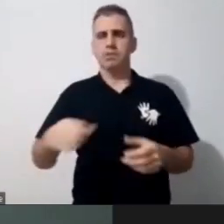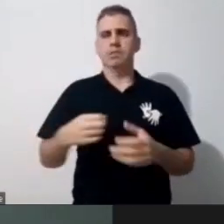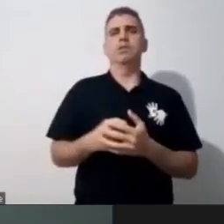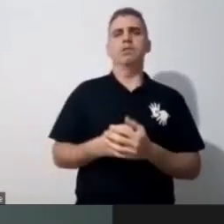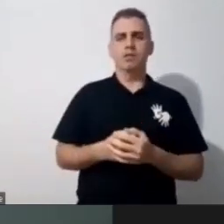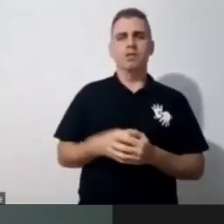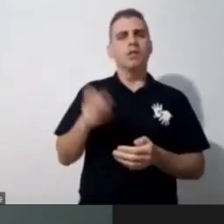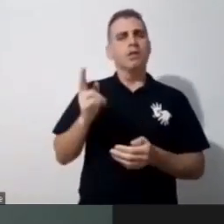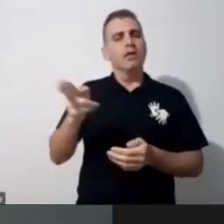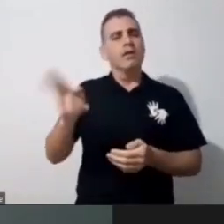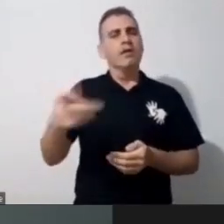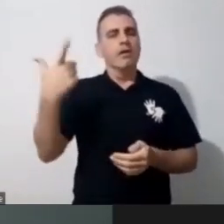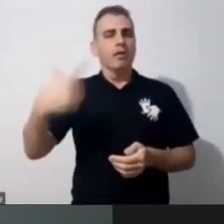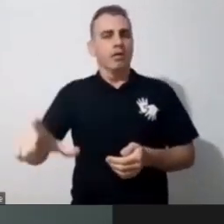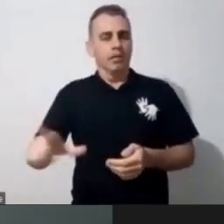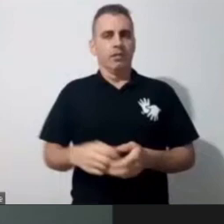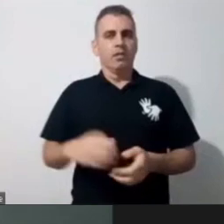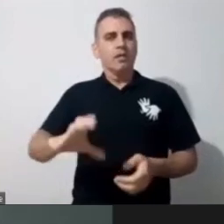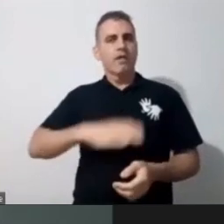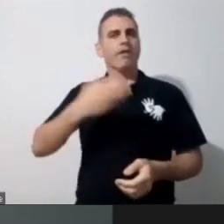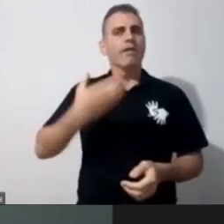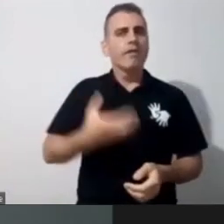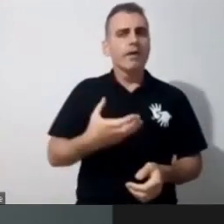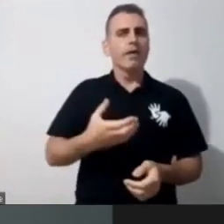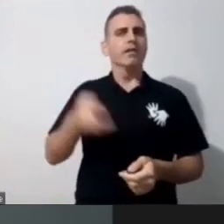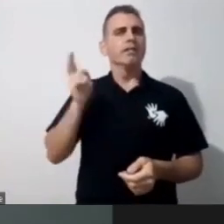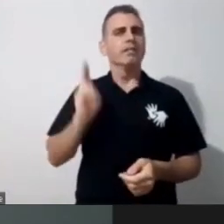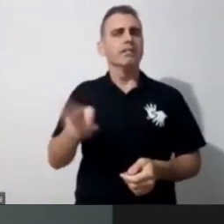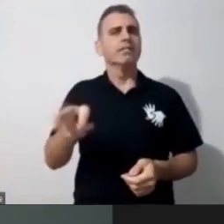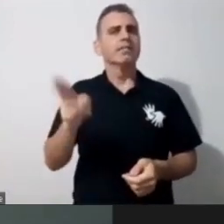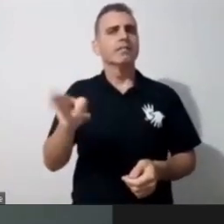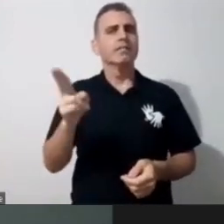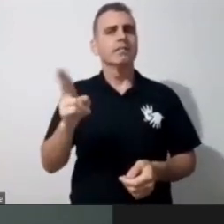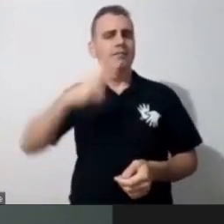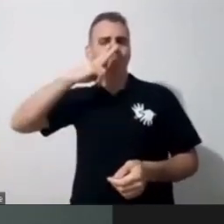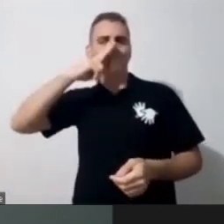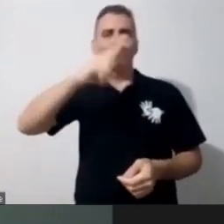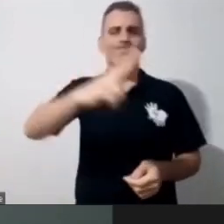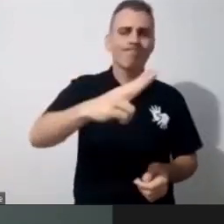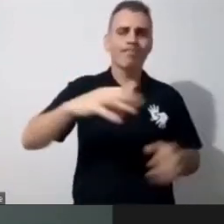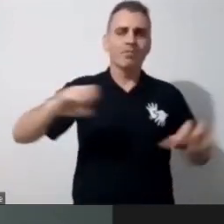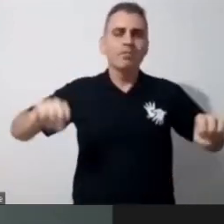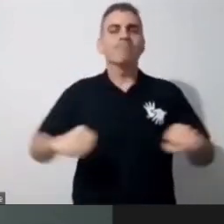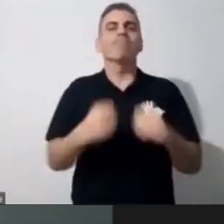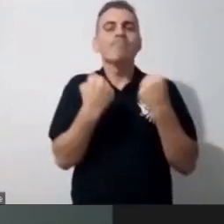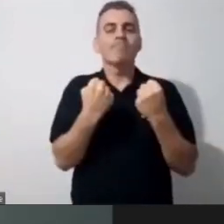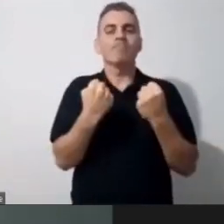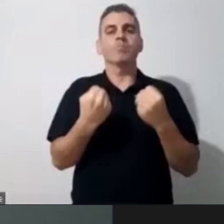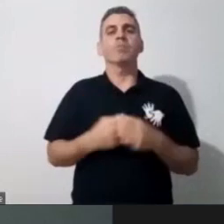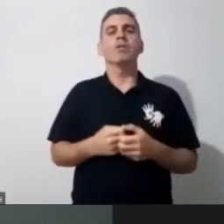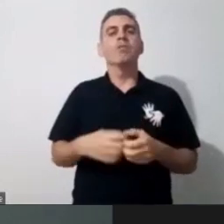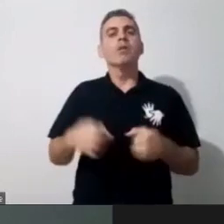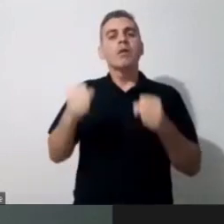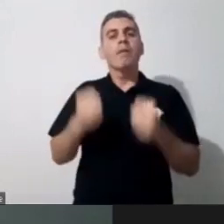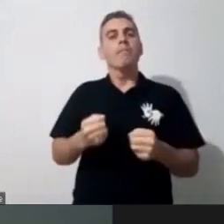pandemia, assim, a coragem, coragem muito mais forte do que antes que o impossível pode acontecer,